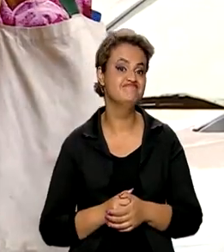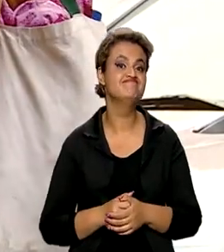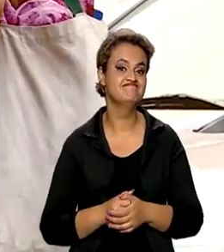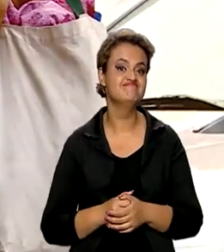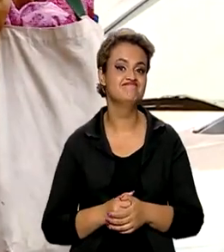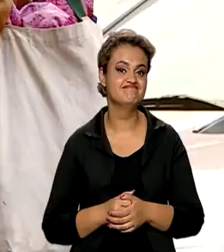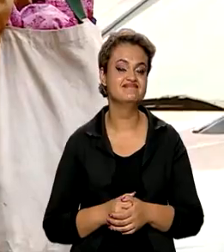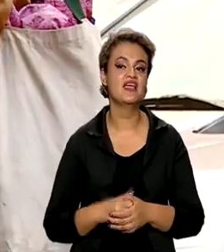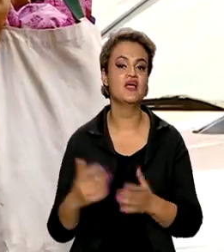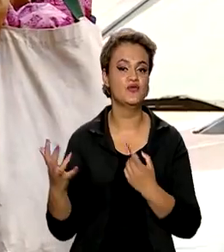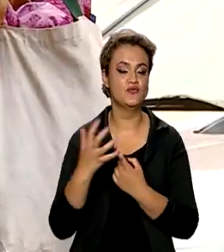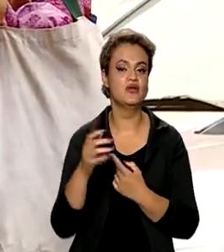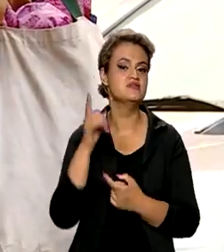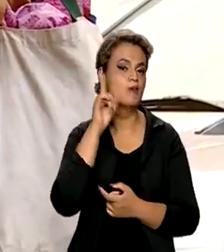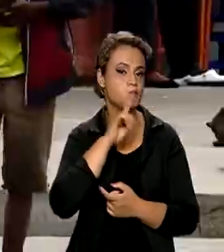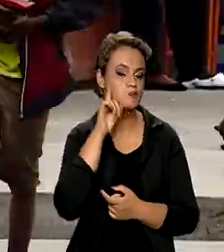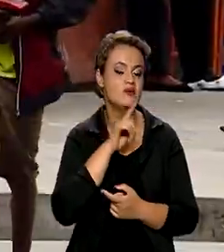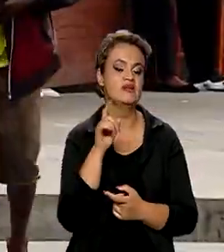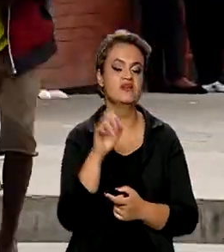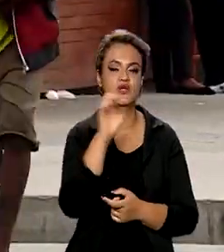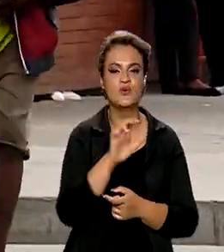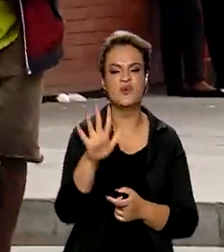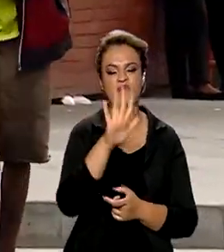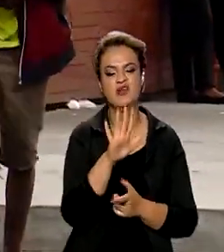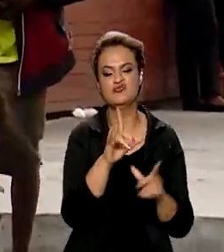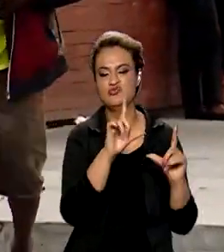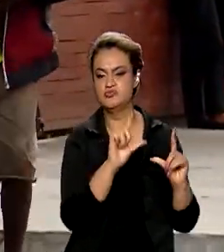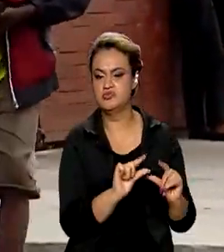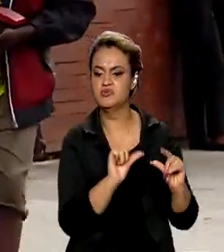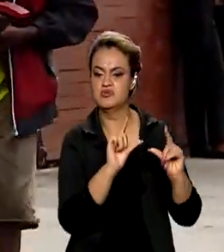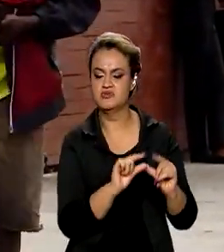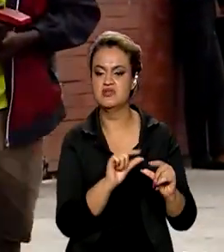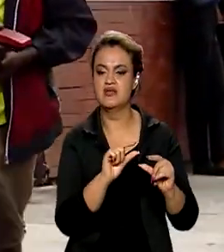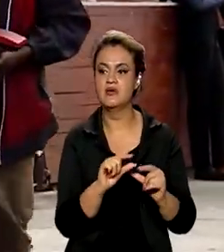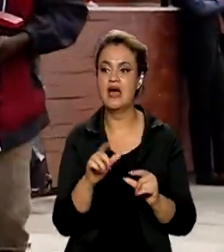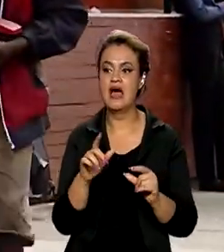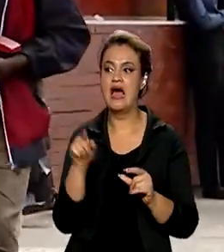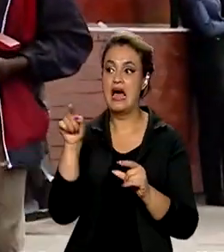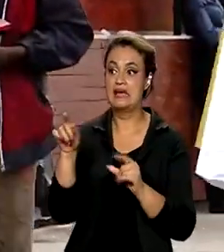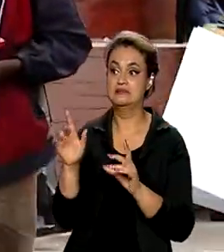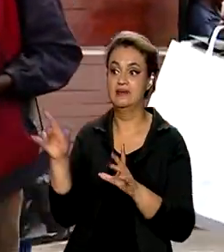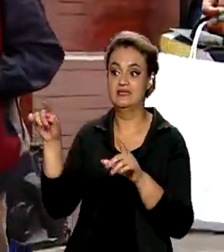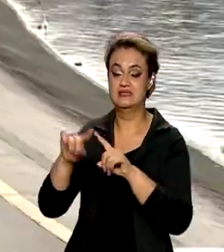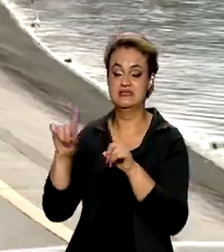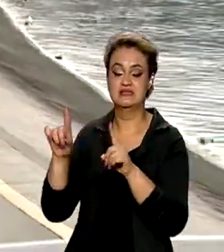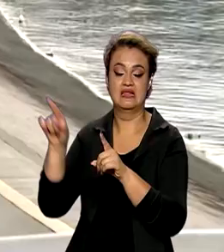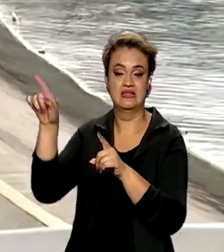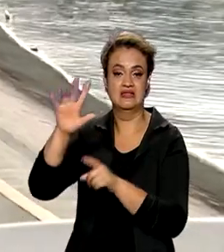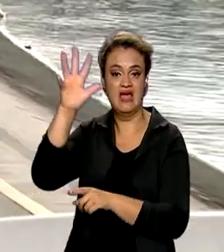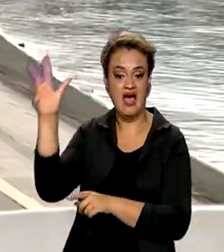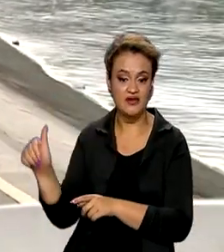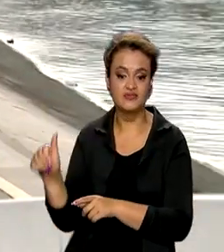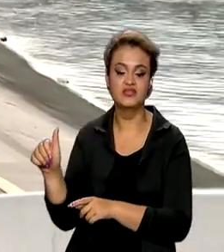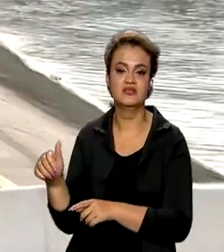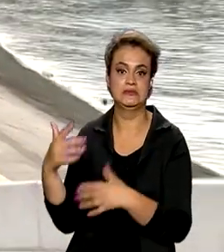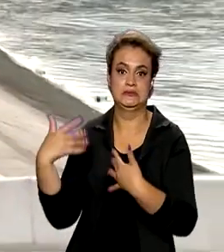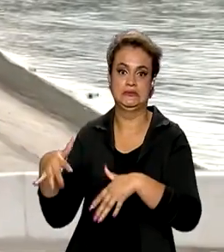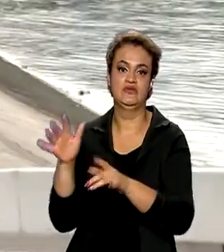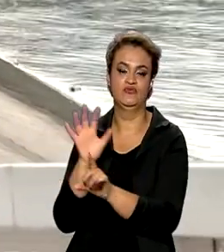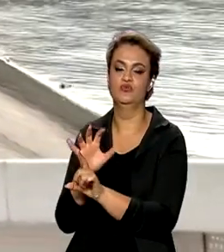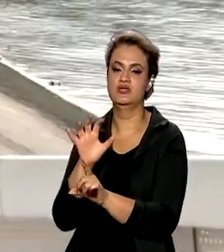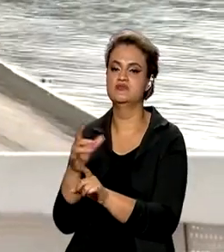influência americana e europeia tem caído na África de uma forma bastante acentuada.